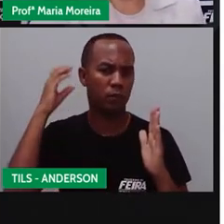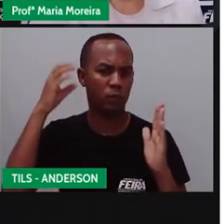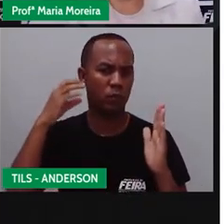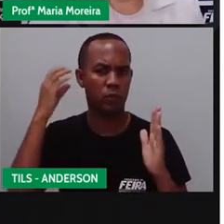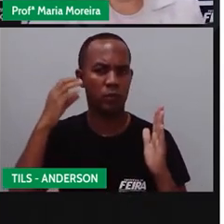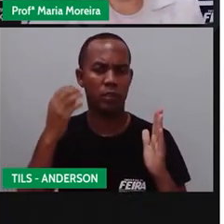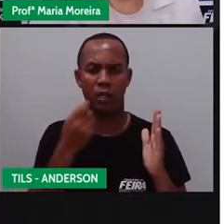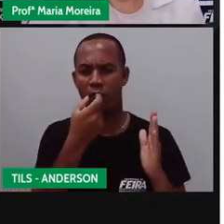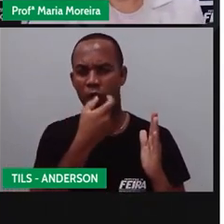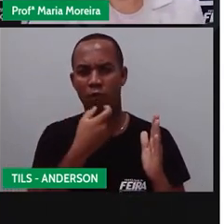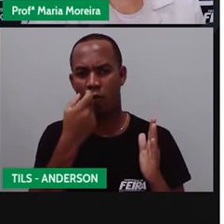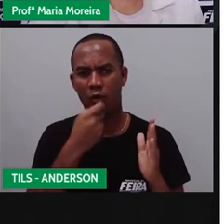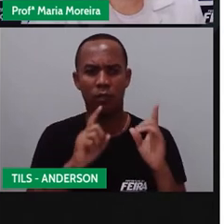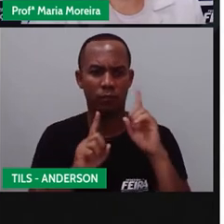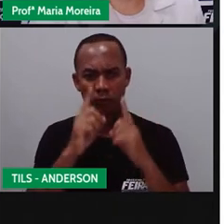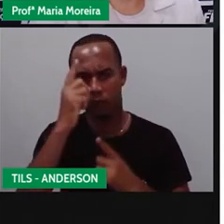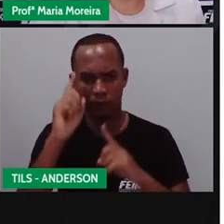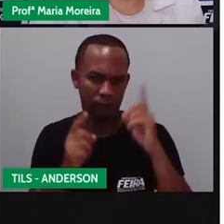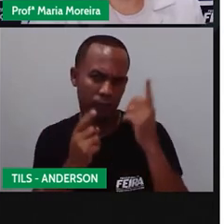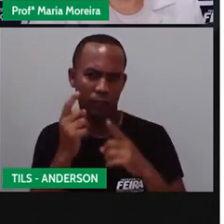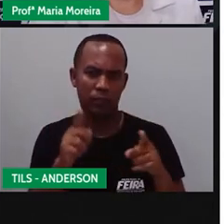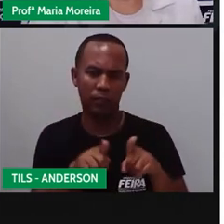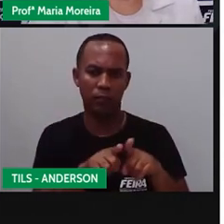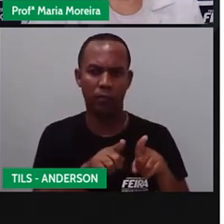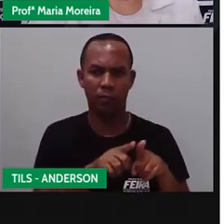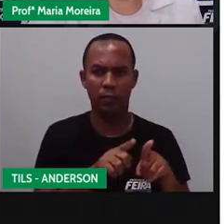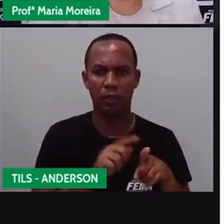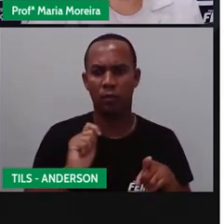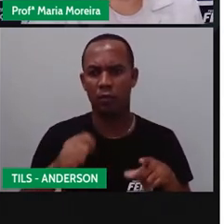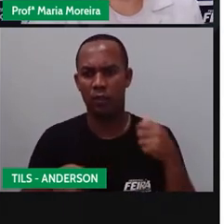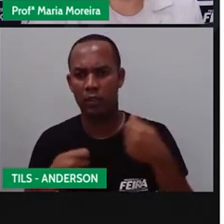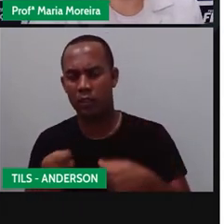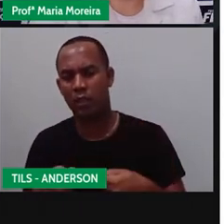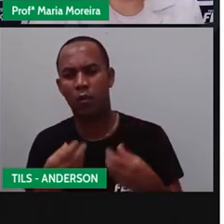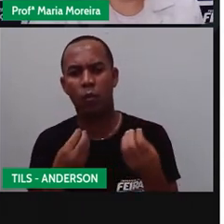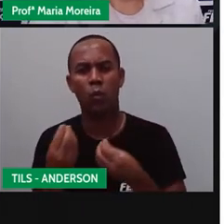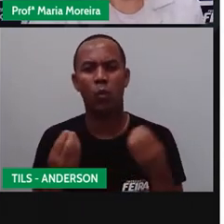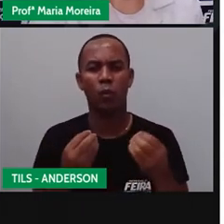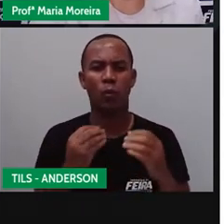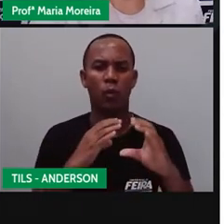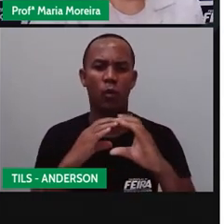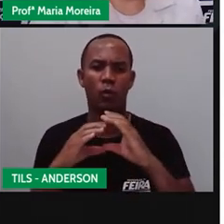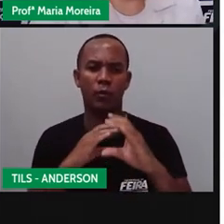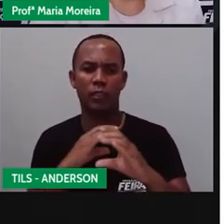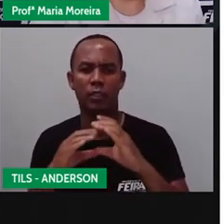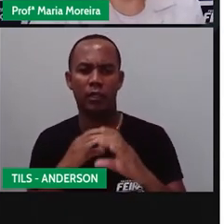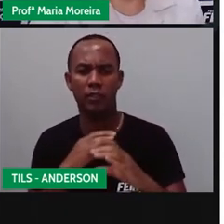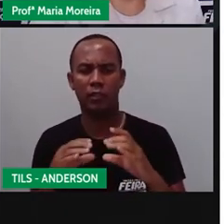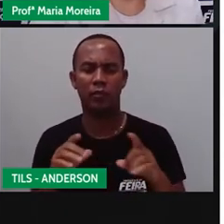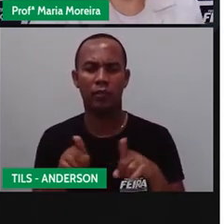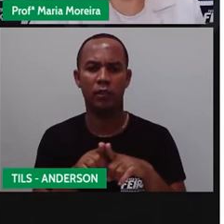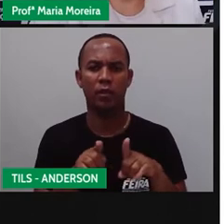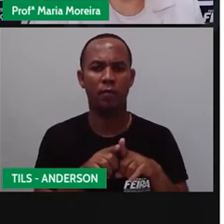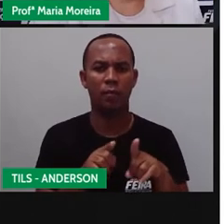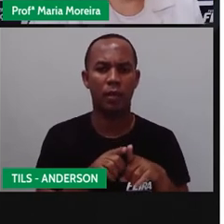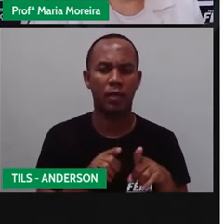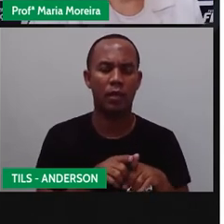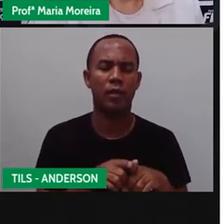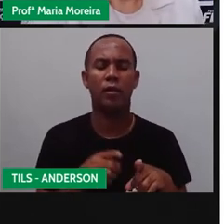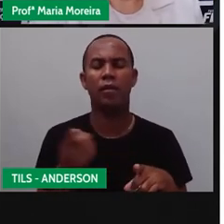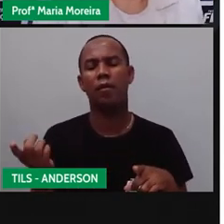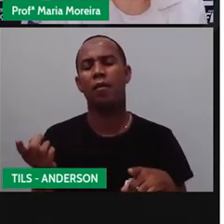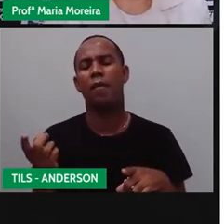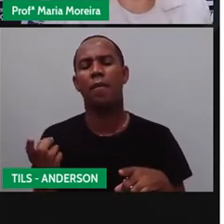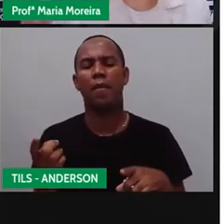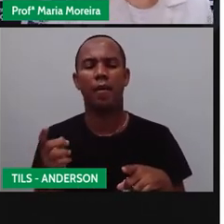voz, mímica, escultura e os gestos são formas de comunicação sem usar palavra e, portanto, não verbal.